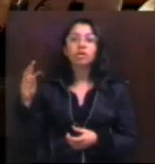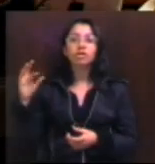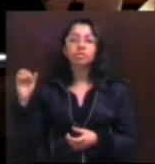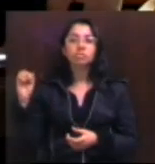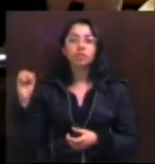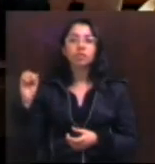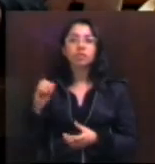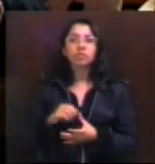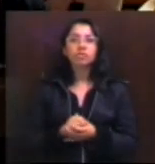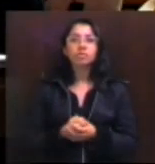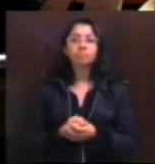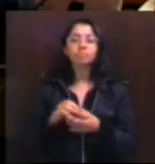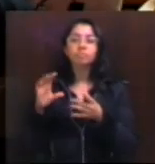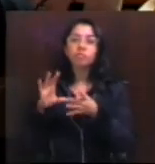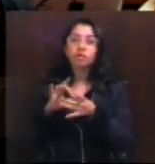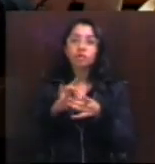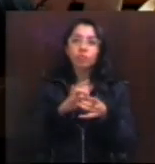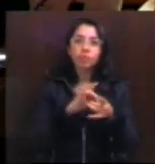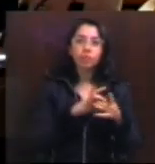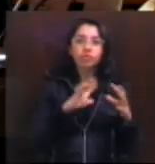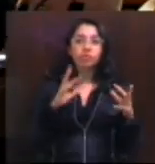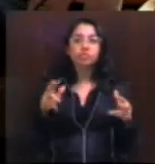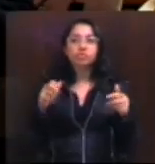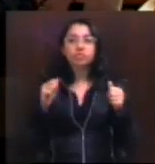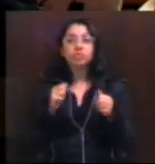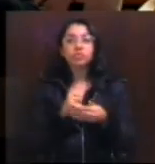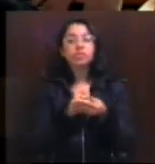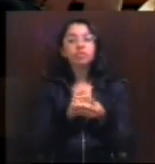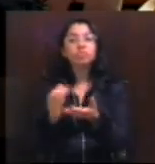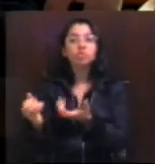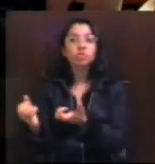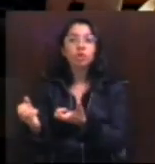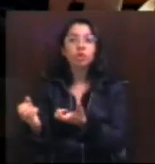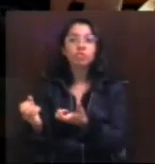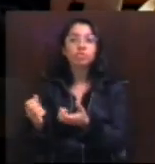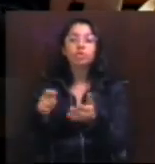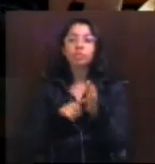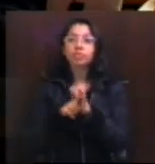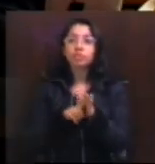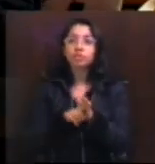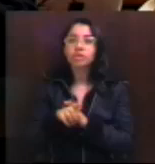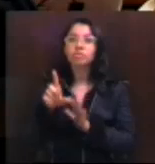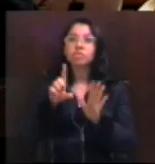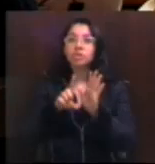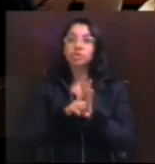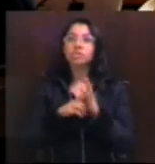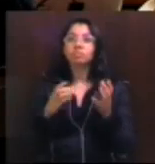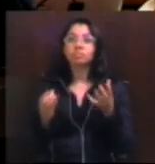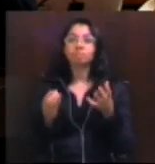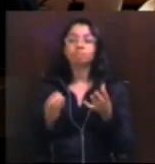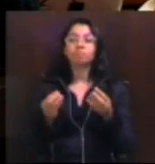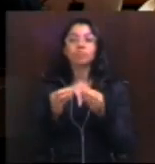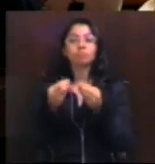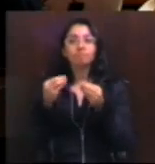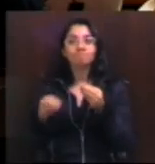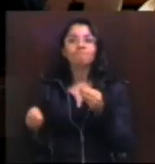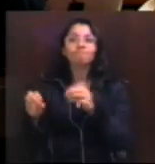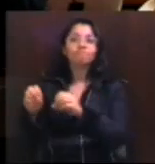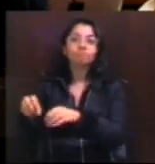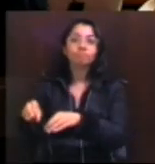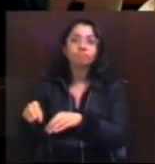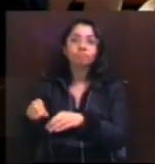Alegre. Então, era um contexto inteiro que levava os jovens a questionar uma legislação que iria prejudicar, sim, o ensino.